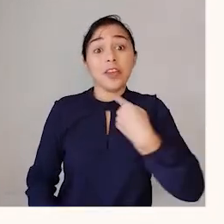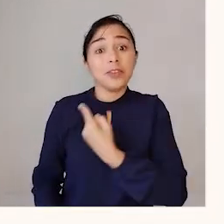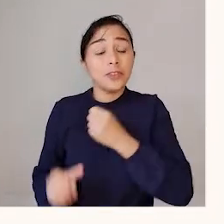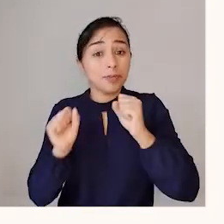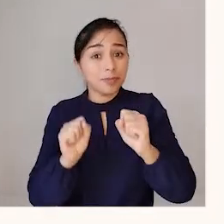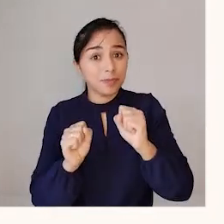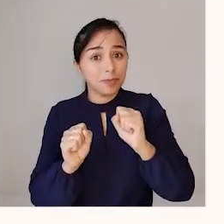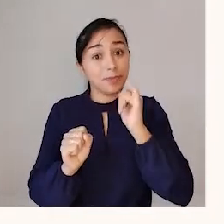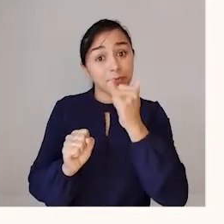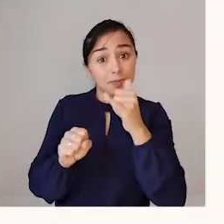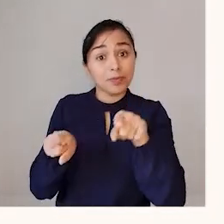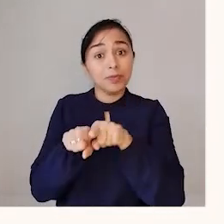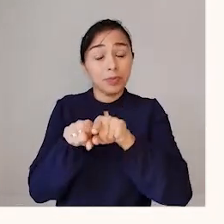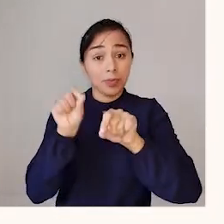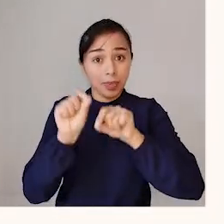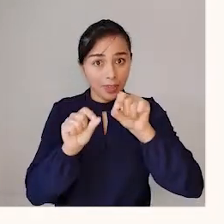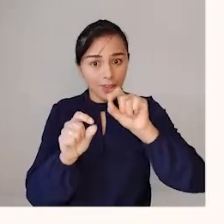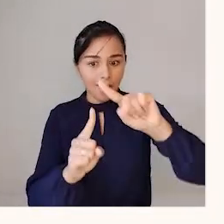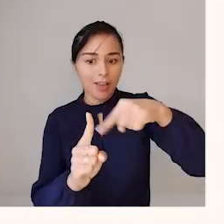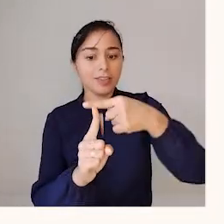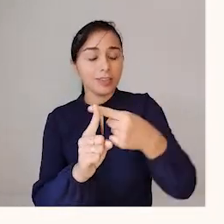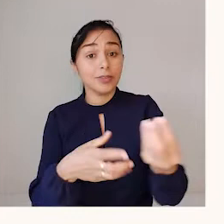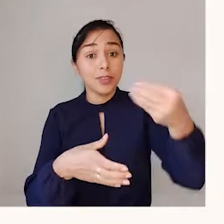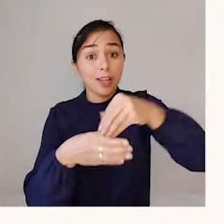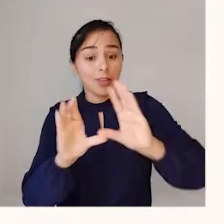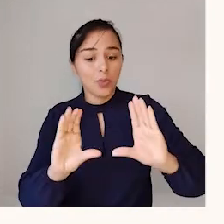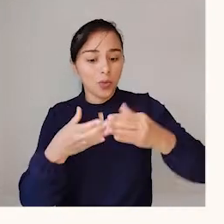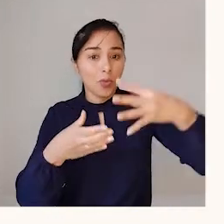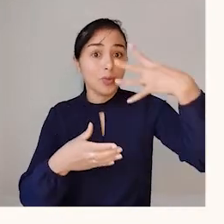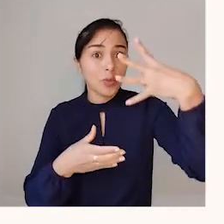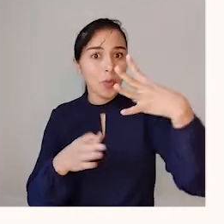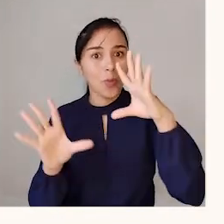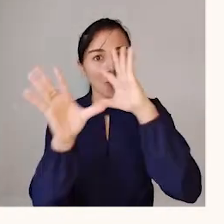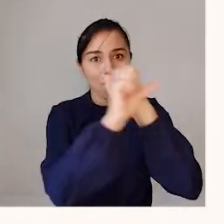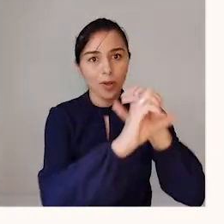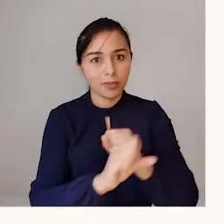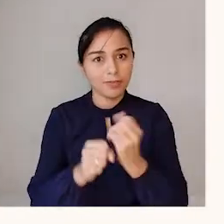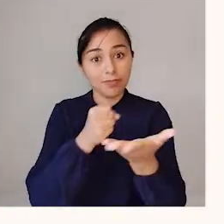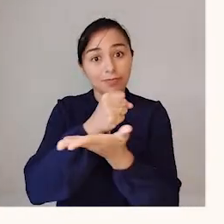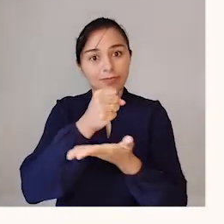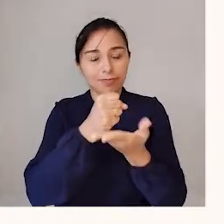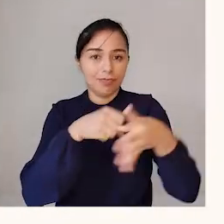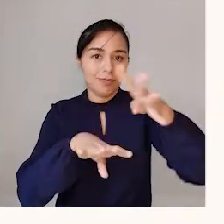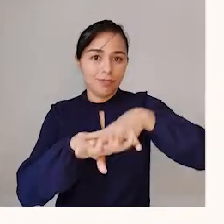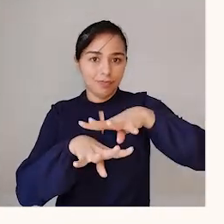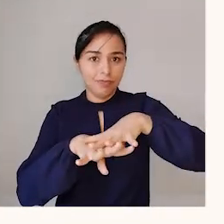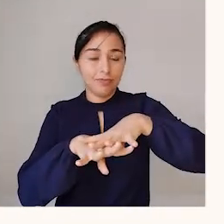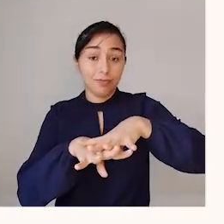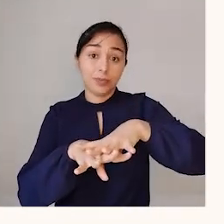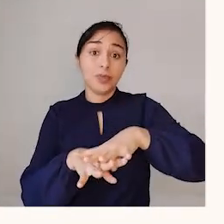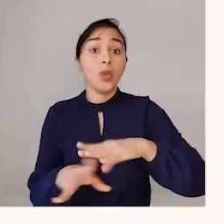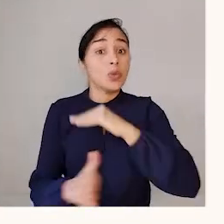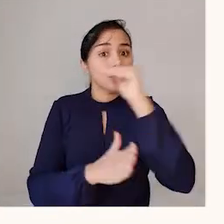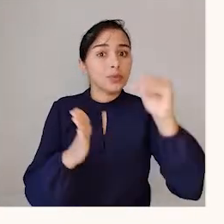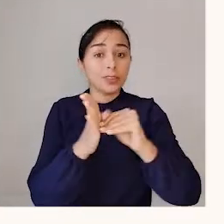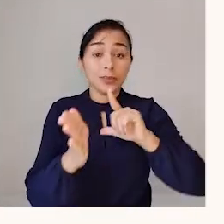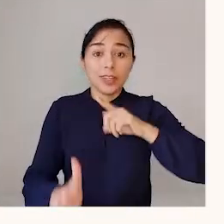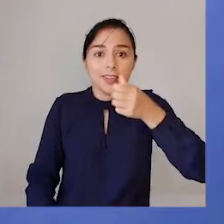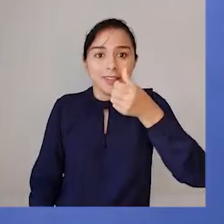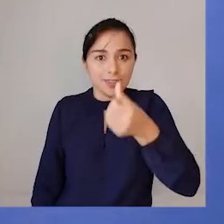nós podemos ainda acrescentar que ela é uma das quatro operações básicas da matemática. Nós trabalhamos com seis